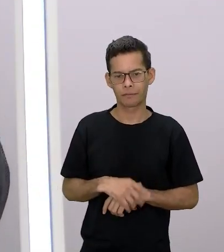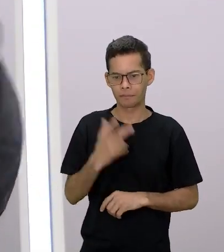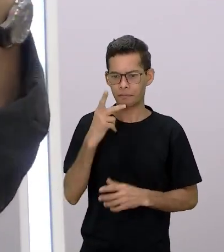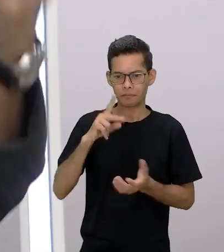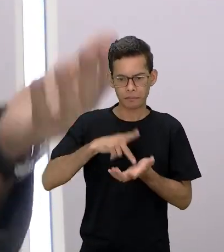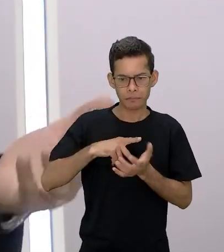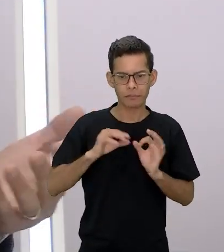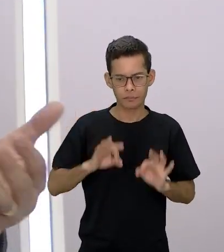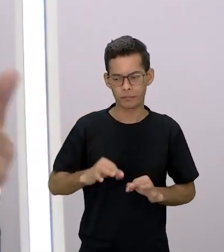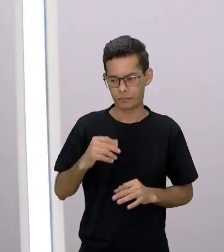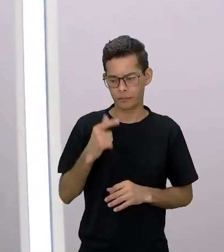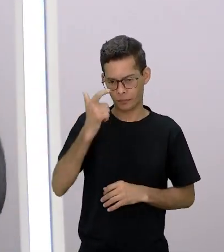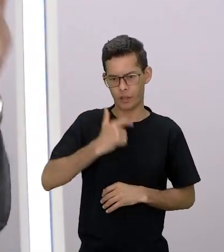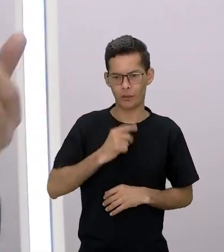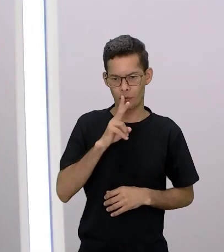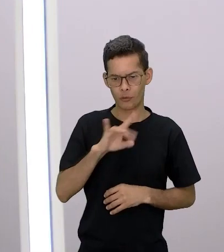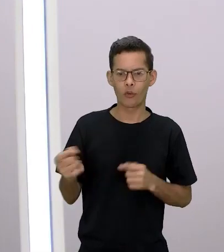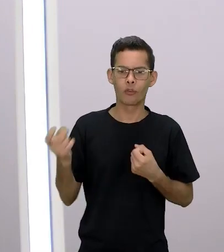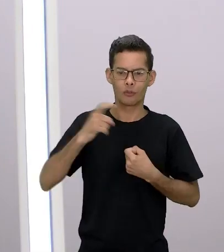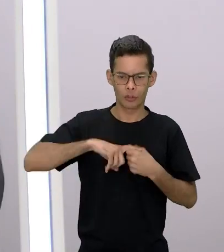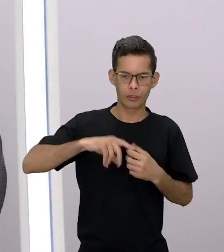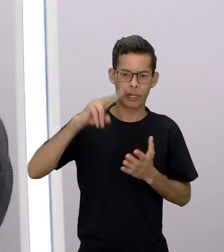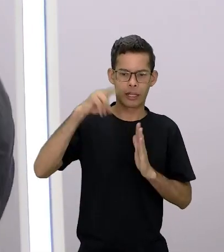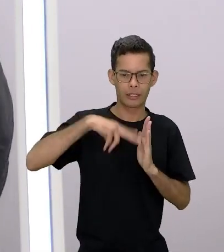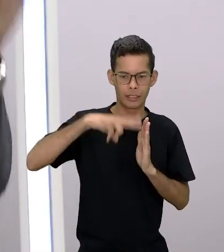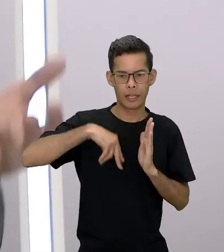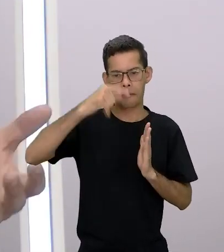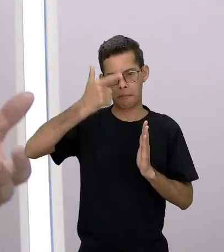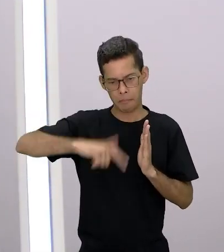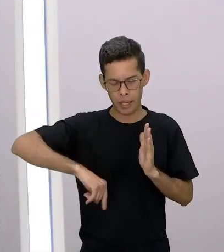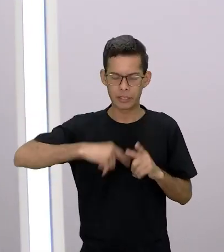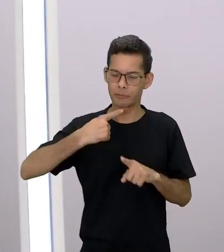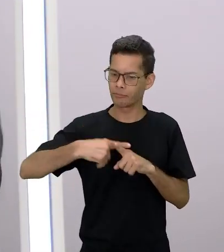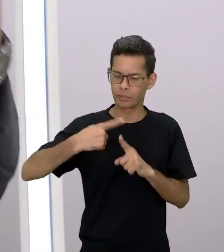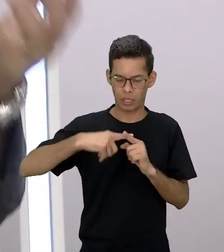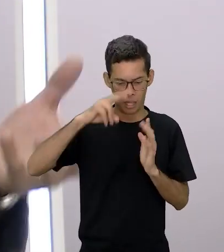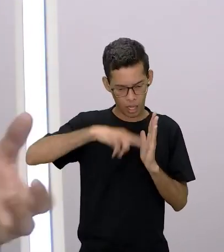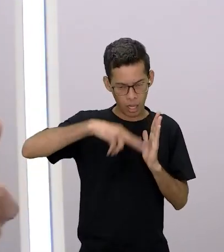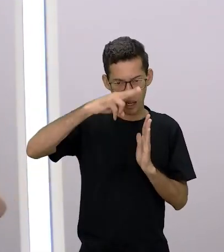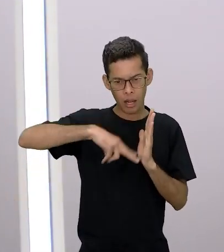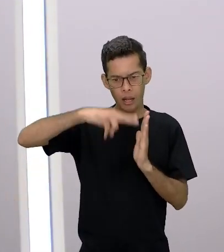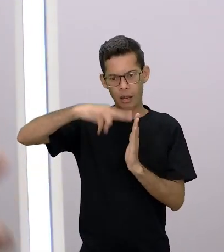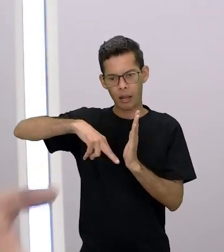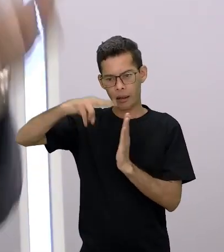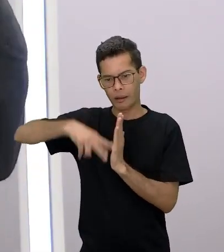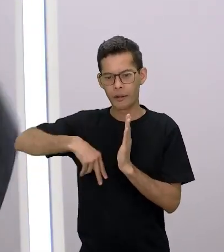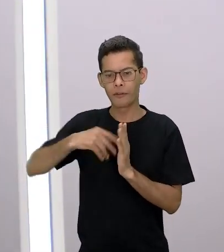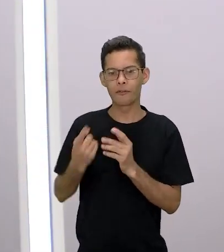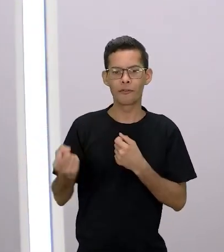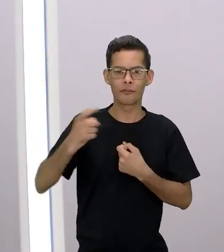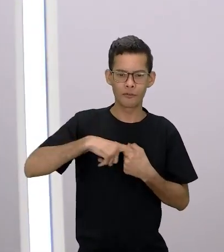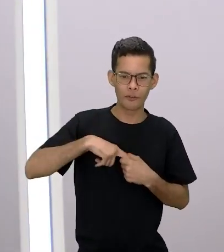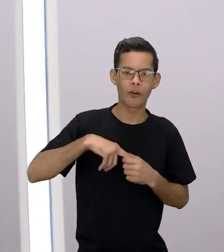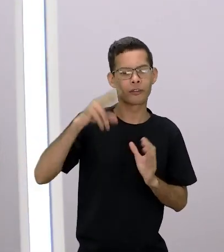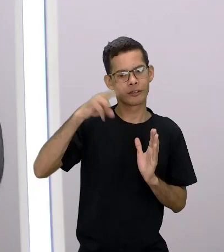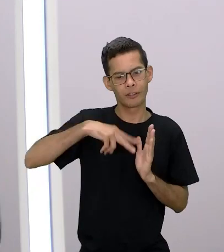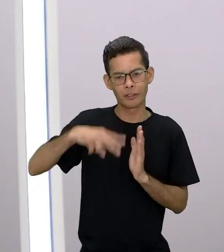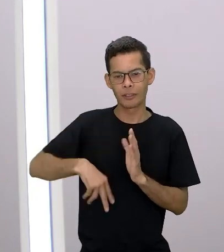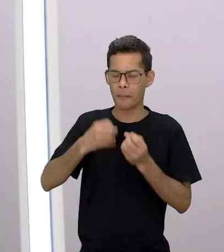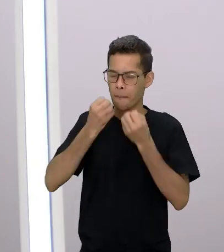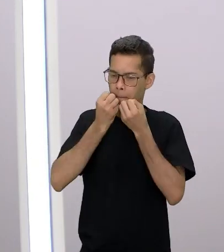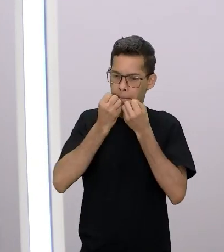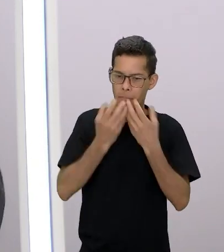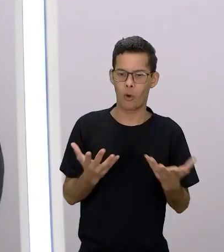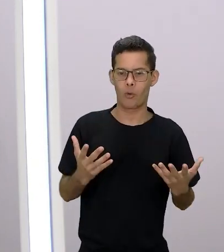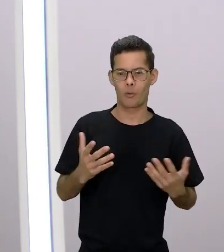vou voltar a leitura mais pra frente desse livro porque a gente cada vez que escuta que conversa sobre fazer uma releitura é muito